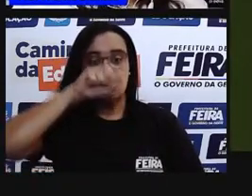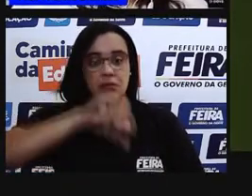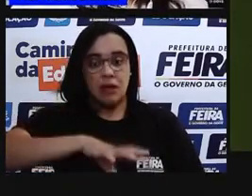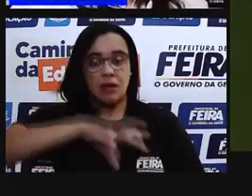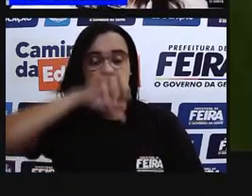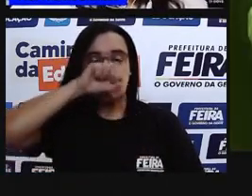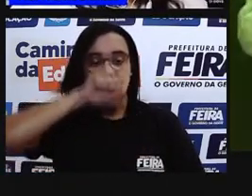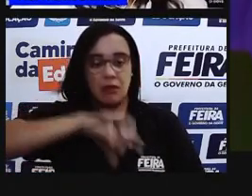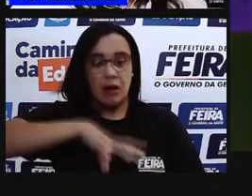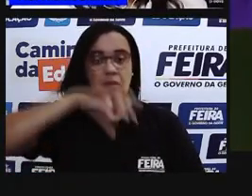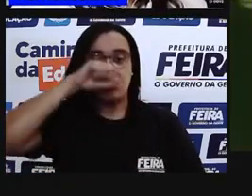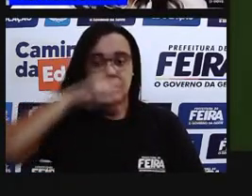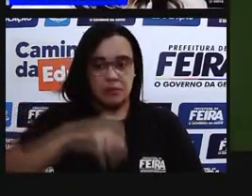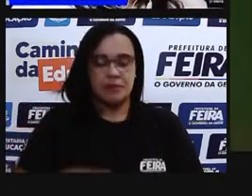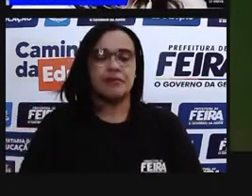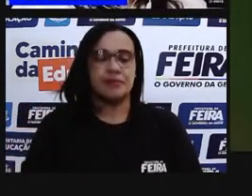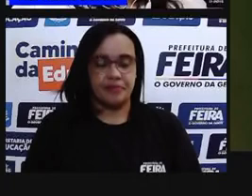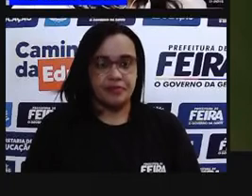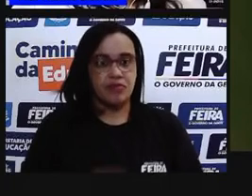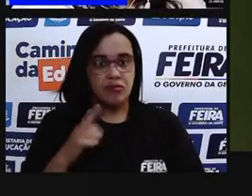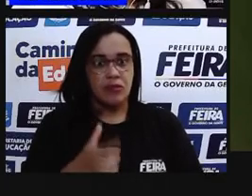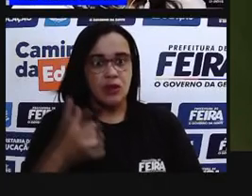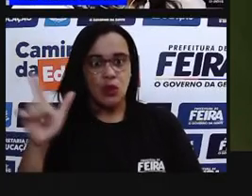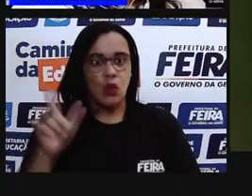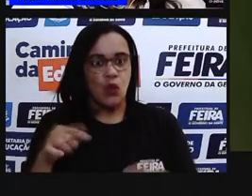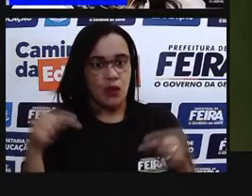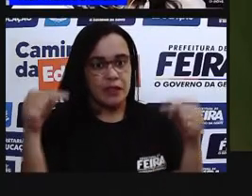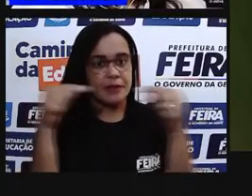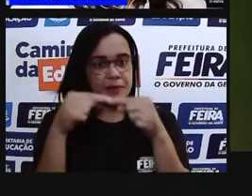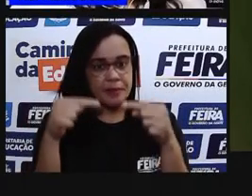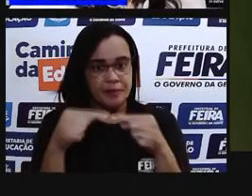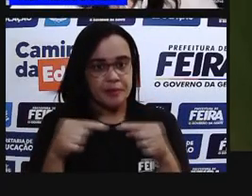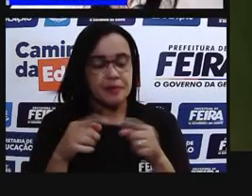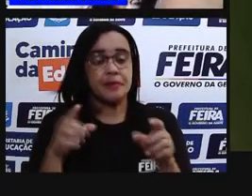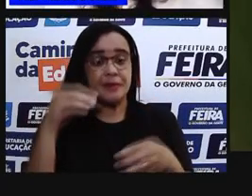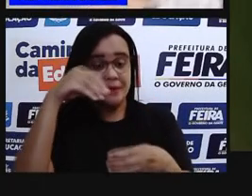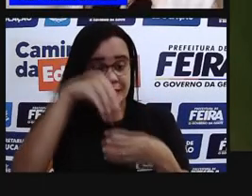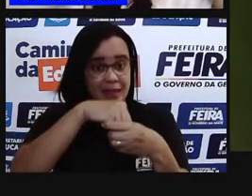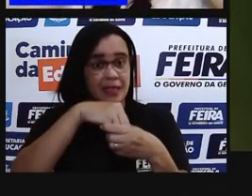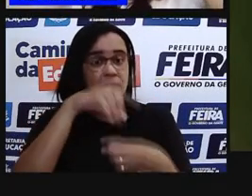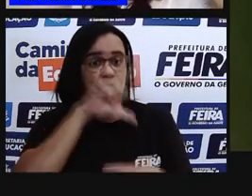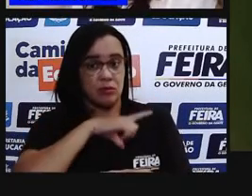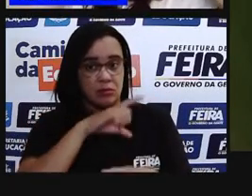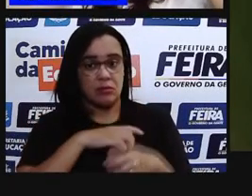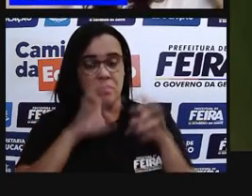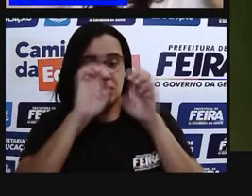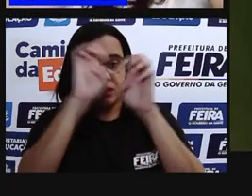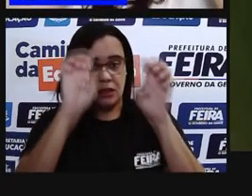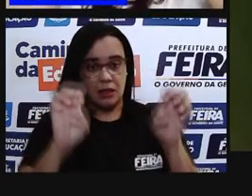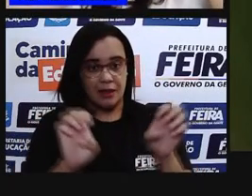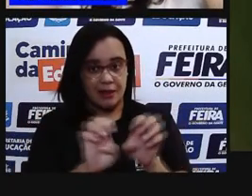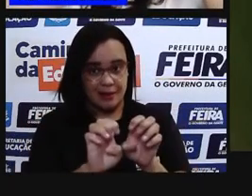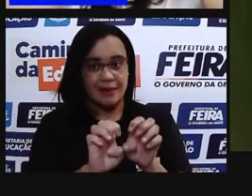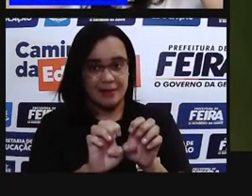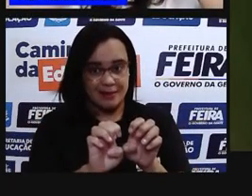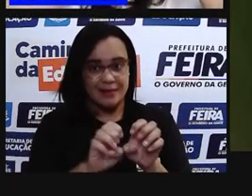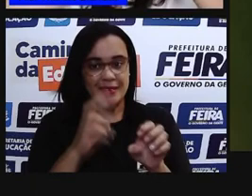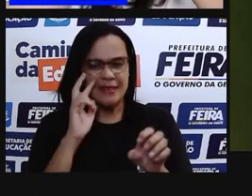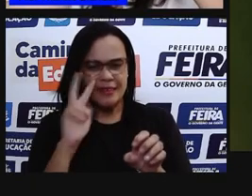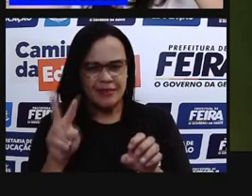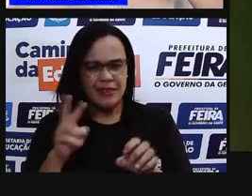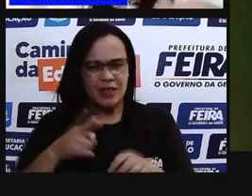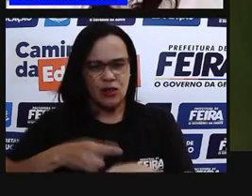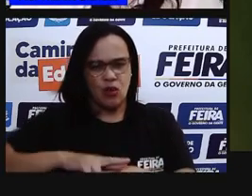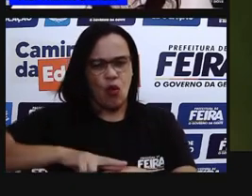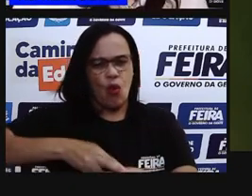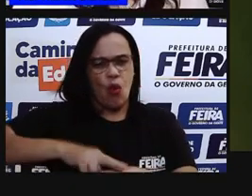tem essa estrutura roxinha aqui, vocês conseguem ver? Que parece uma motoada de almofadinhas, uma em cima